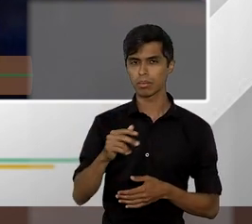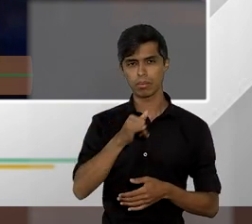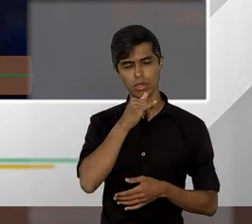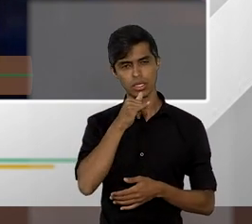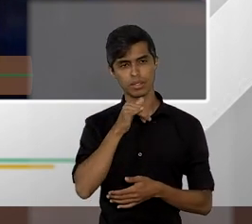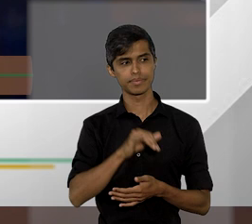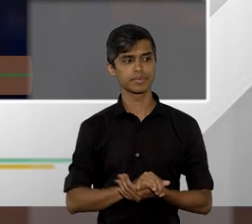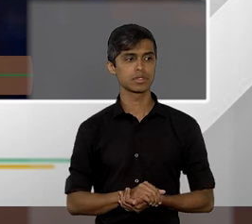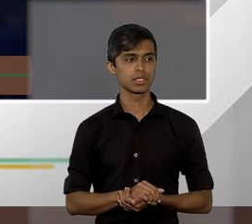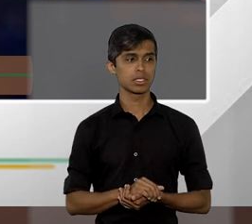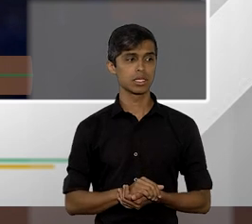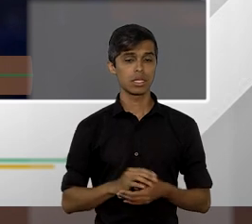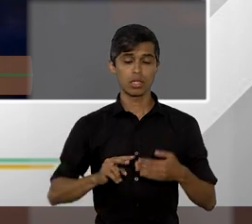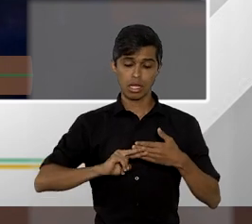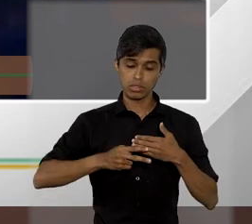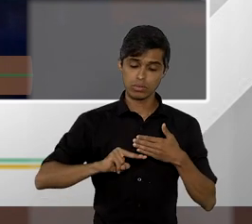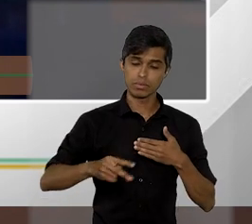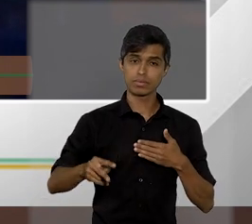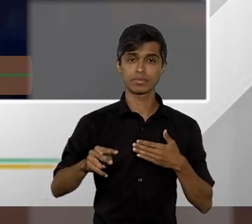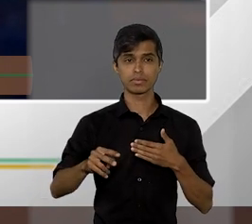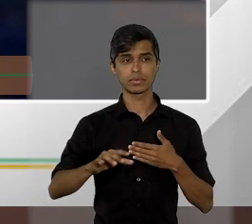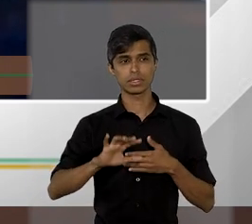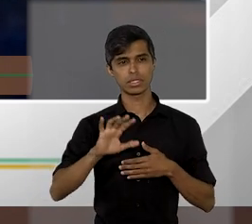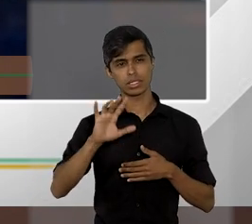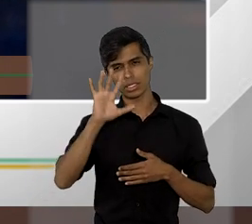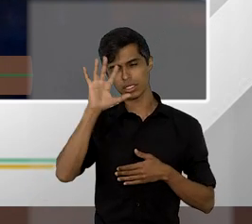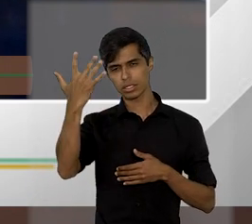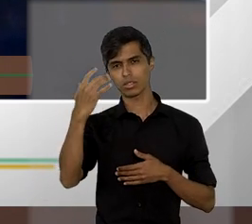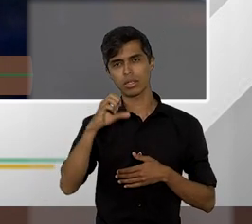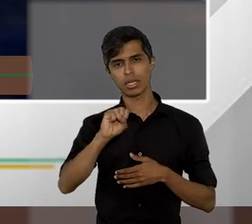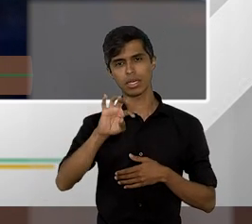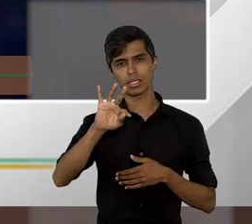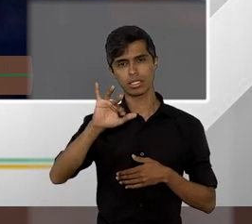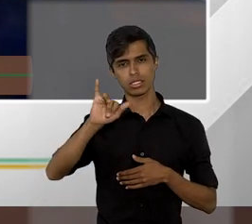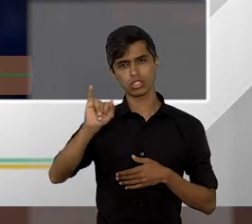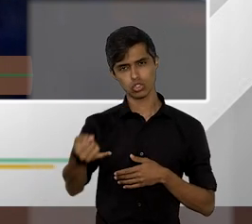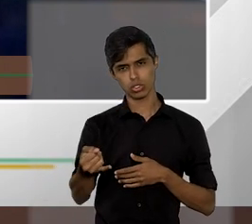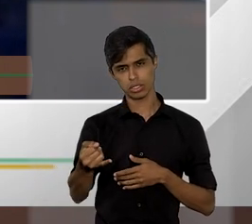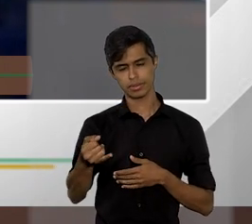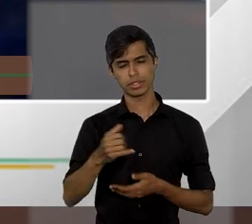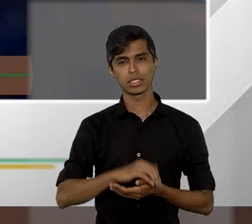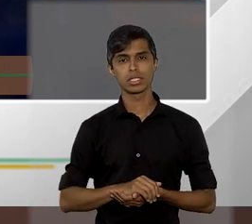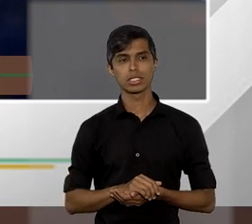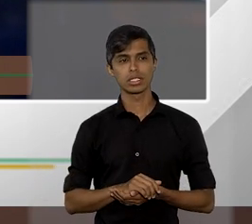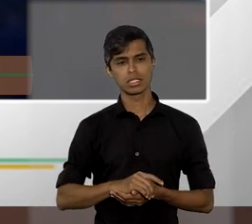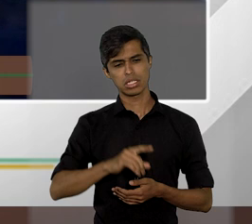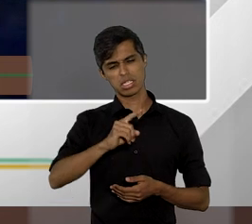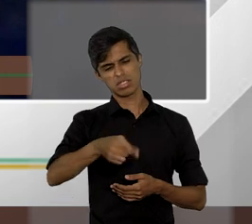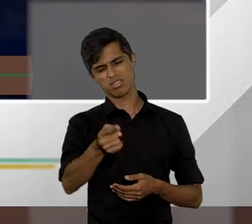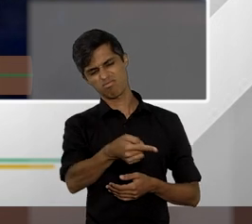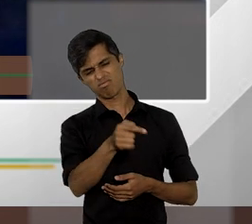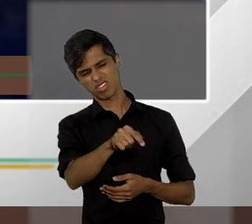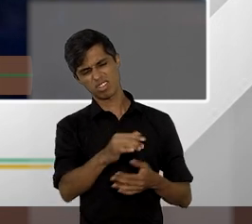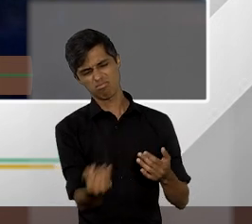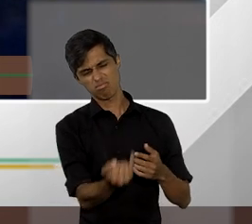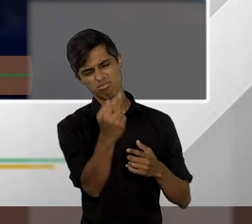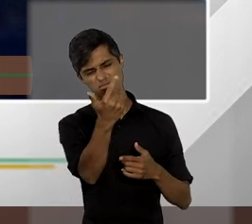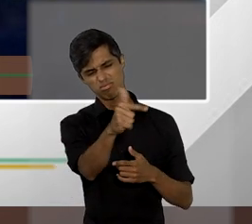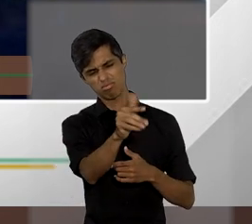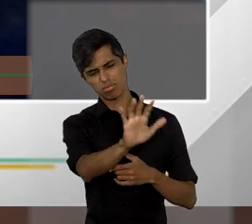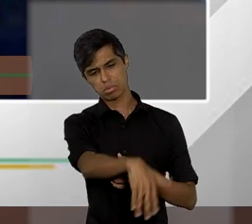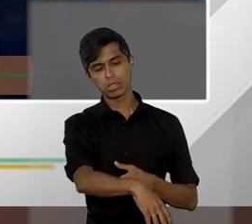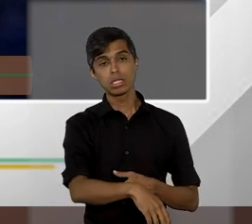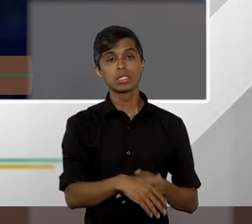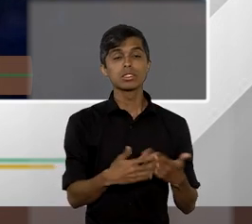os efeitos da decisão do STJ que negar a relevância a uma determinada